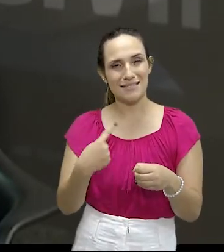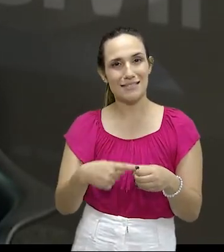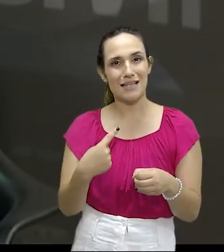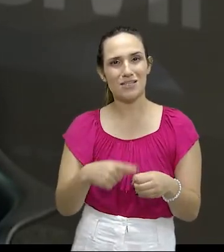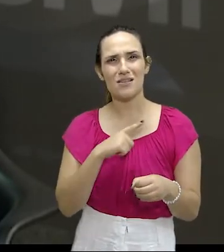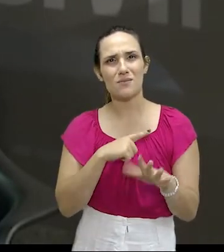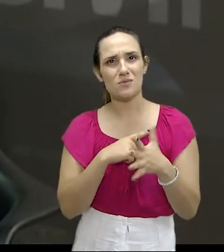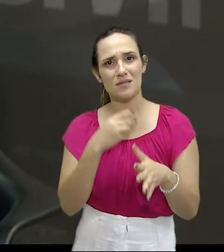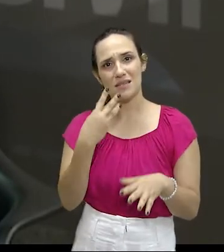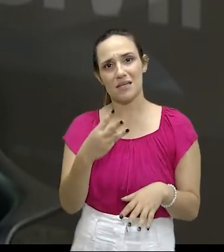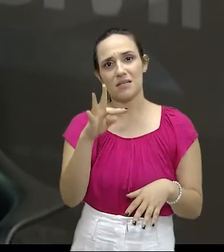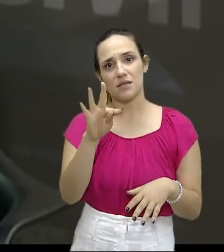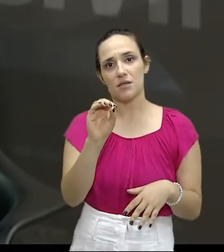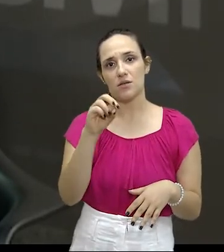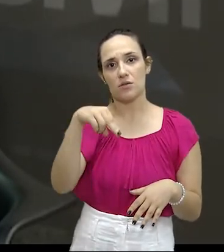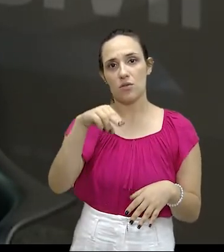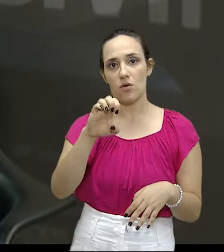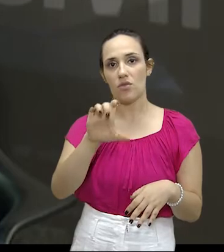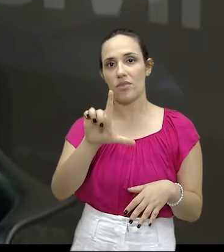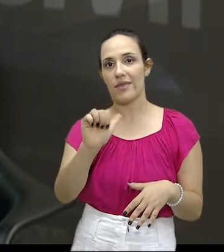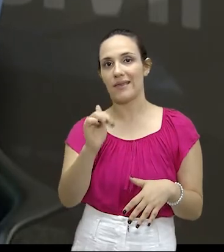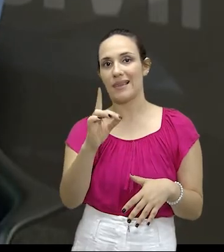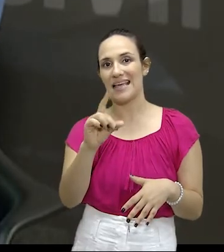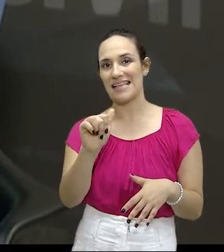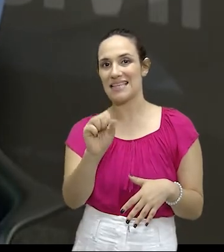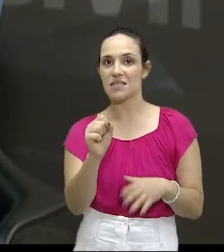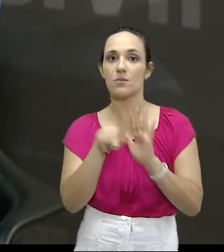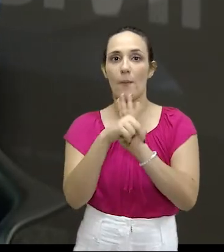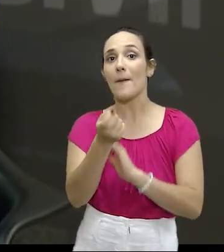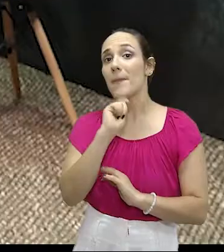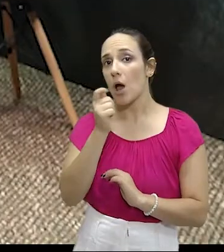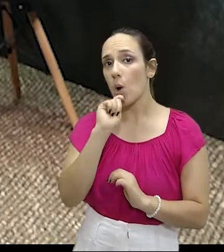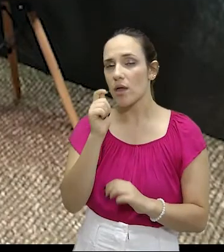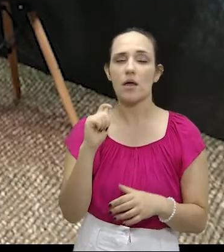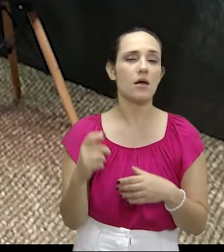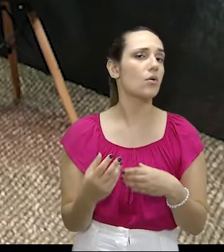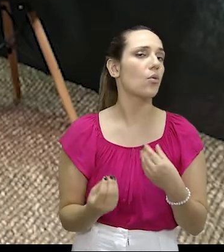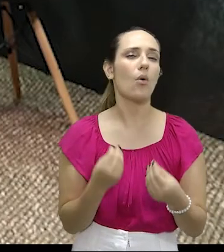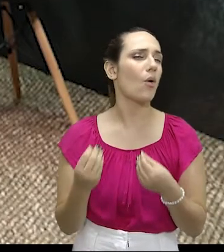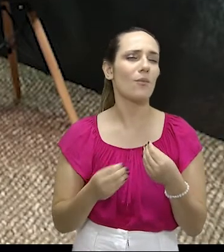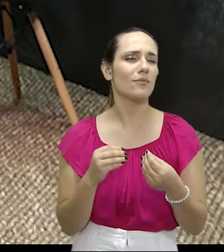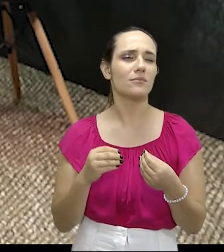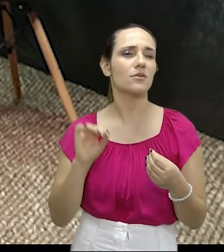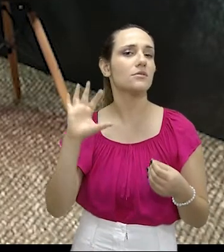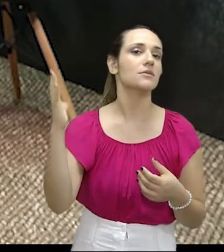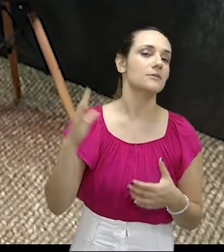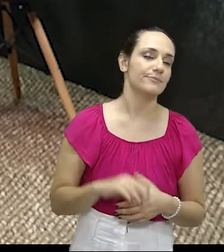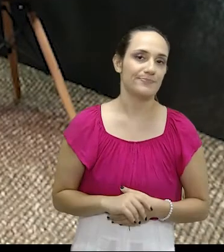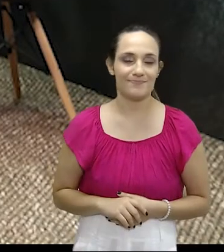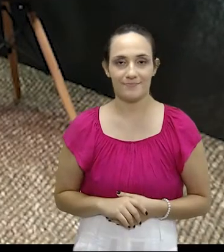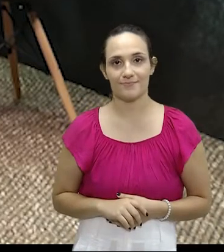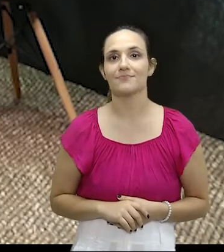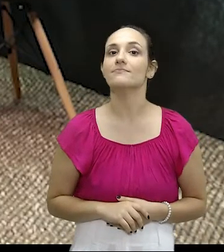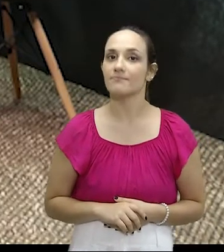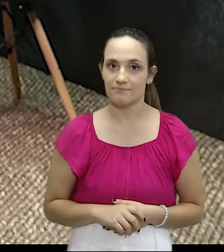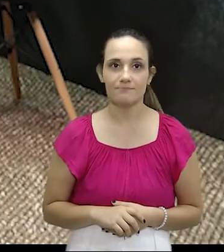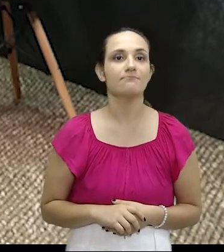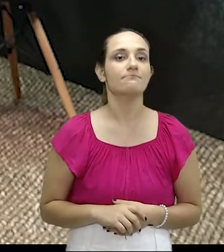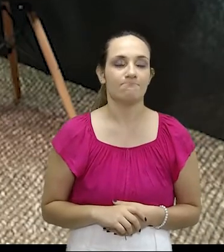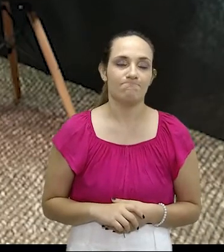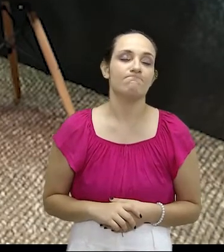três toneladas de maconha, doutor. Mais um trabalho bem sucedido. Como foi? Sim, é